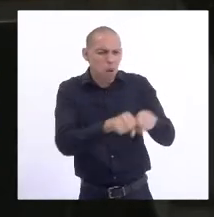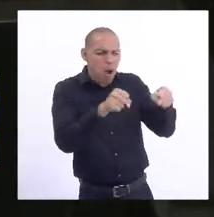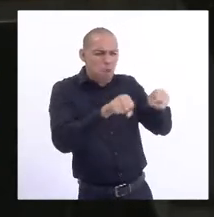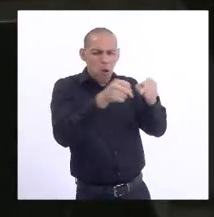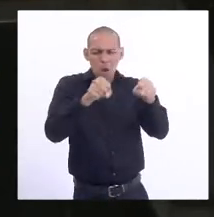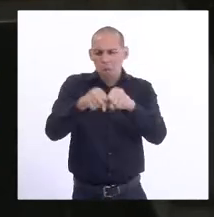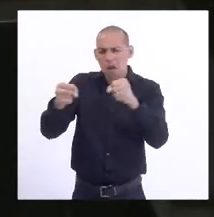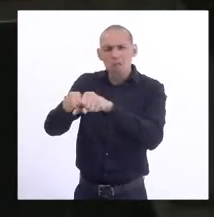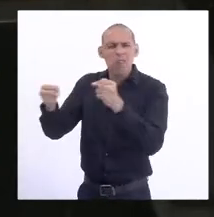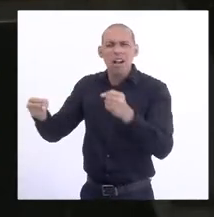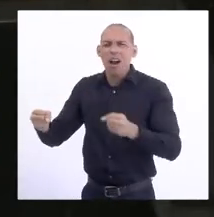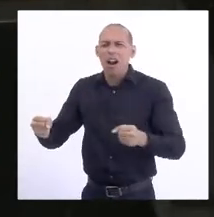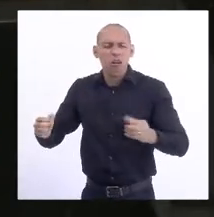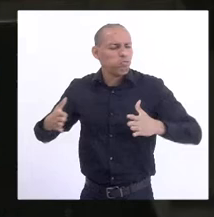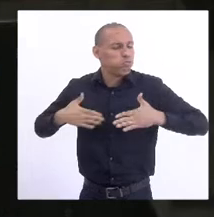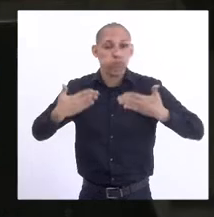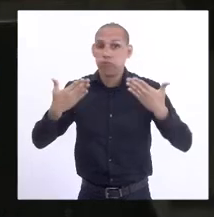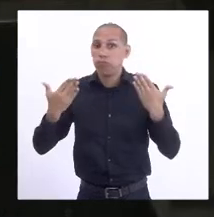absolutamente chocante.